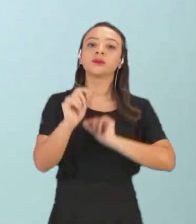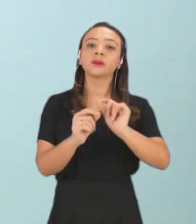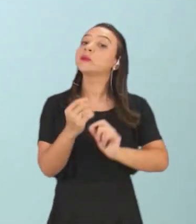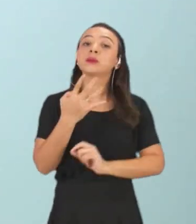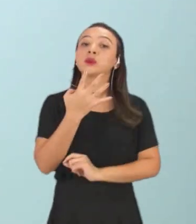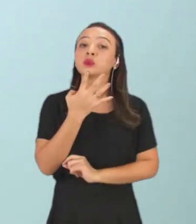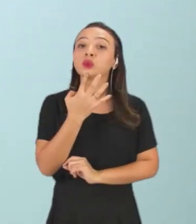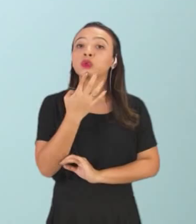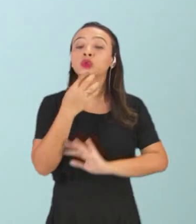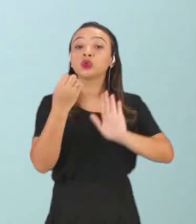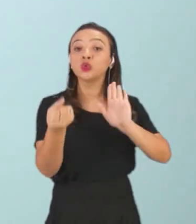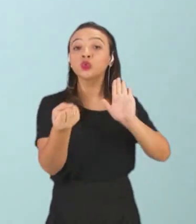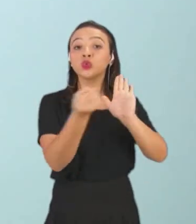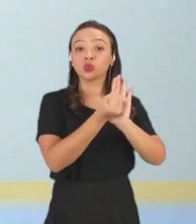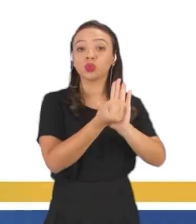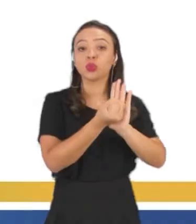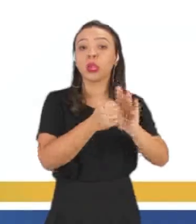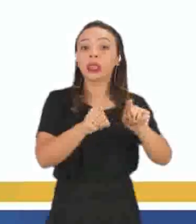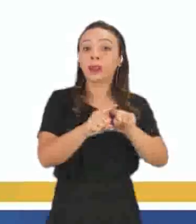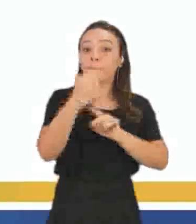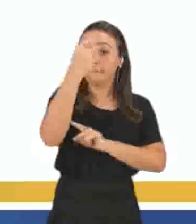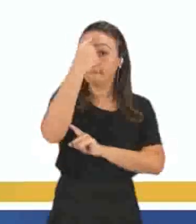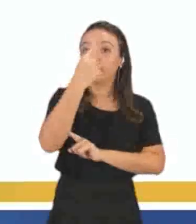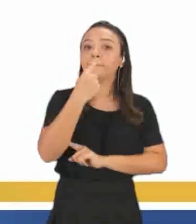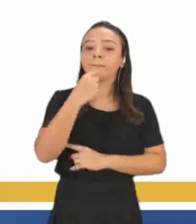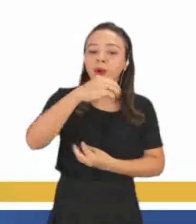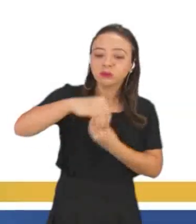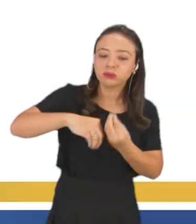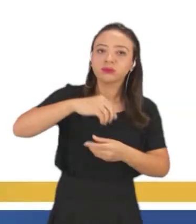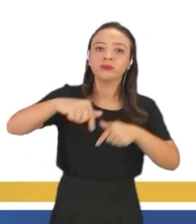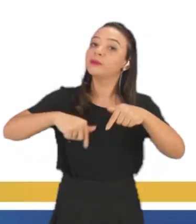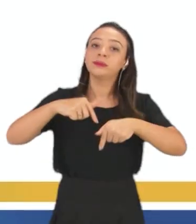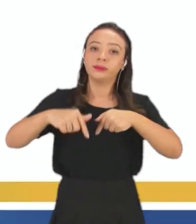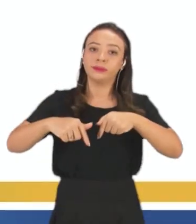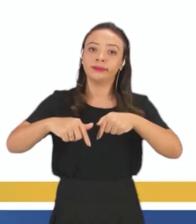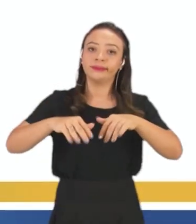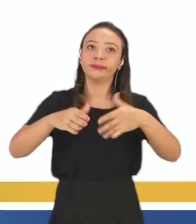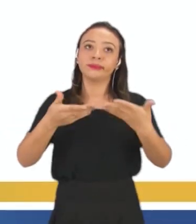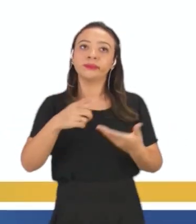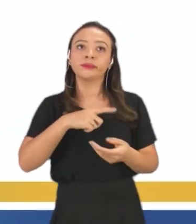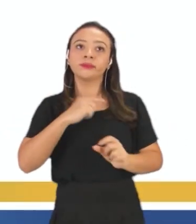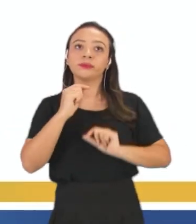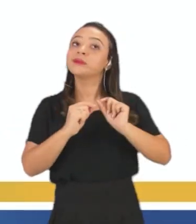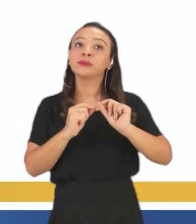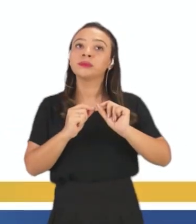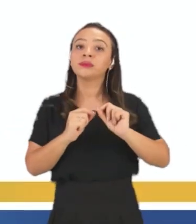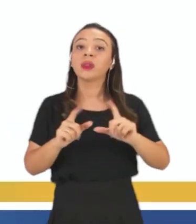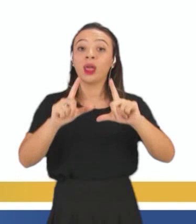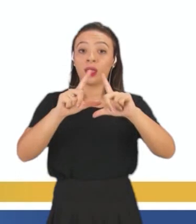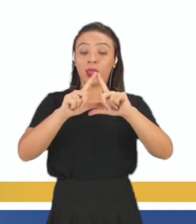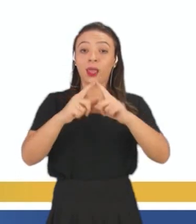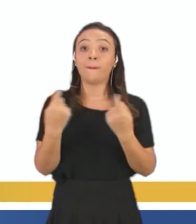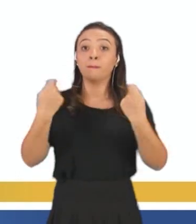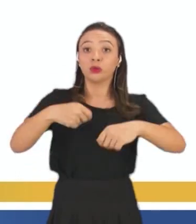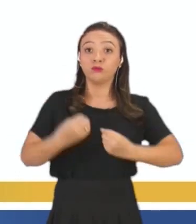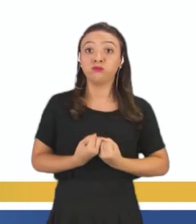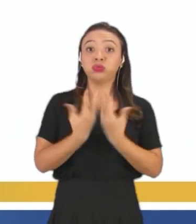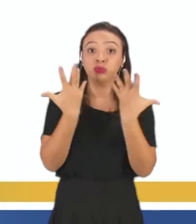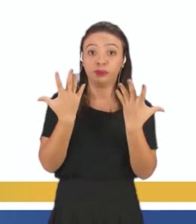a gente conhecer os rótulos e os símbolos das substâncias químicas. Então, nós temos aqui substâncias explosivas,